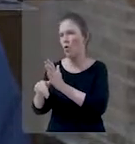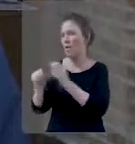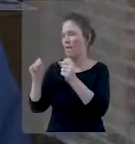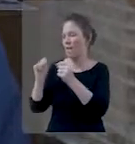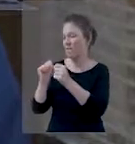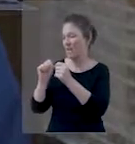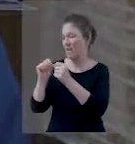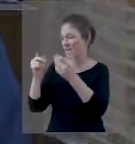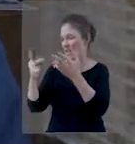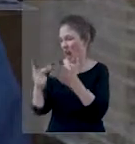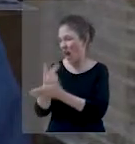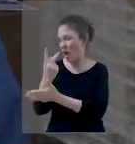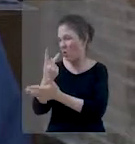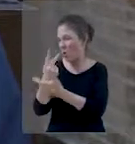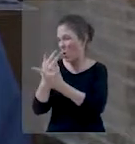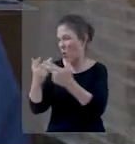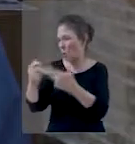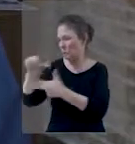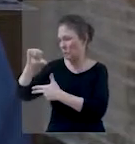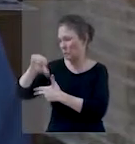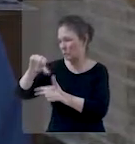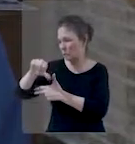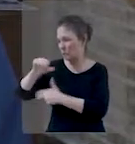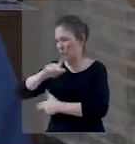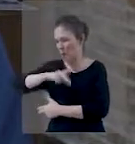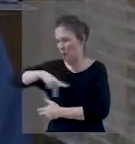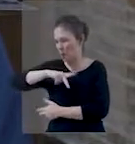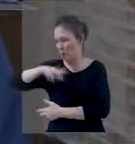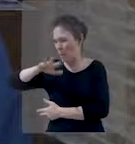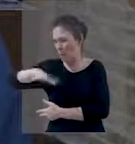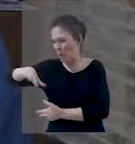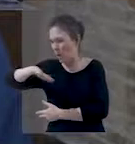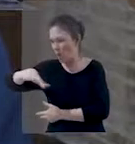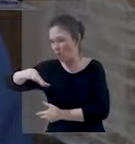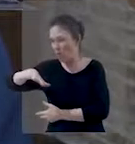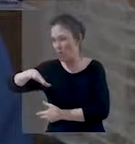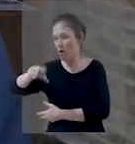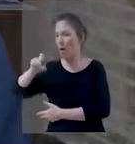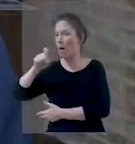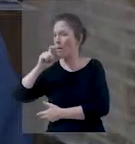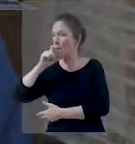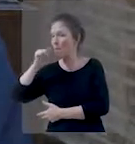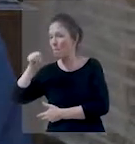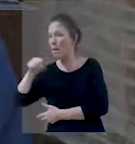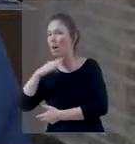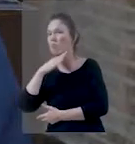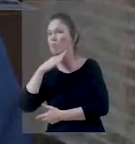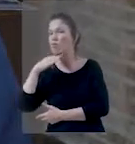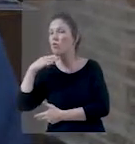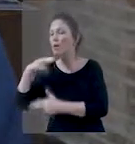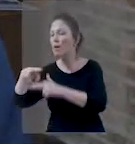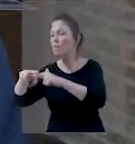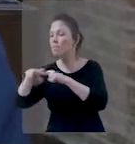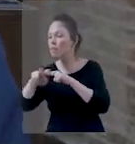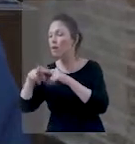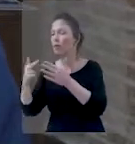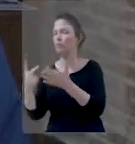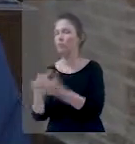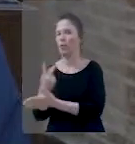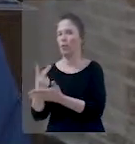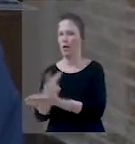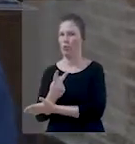do próximo e fez o que não era bom no meio de seu povo, eis que ele morrerá por causa da sua